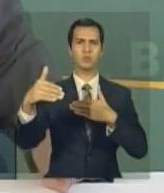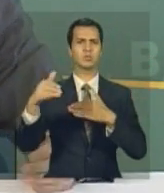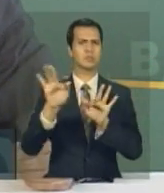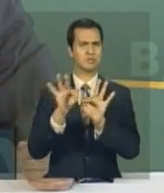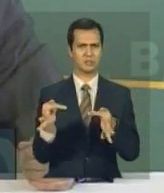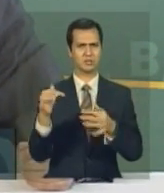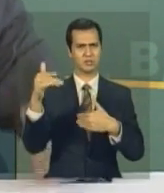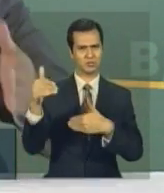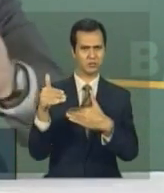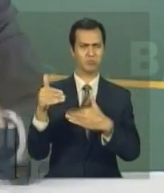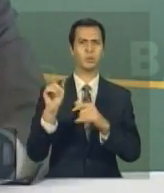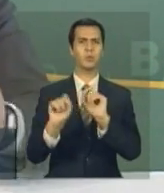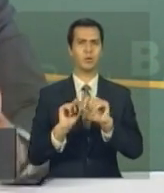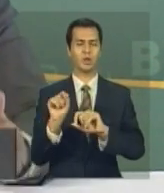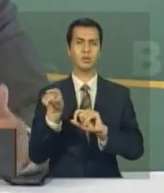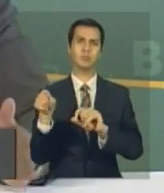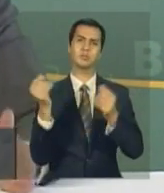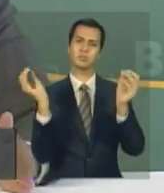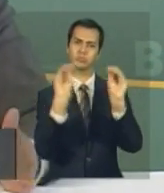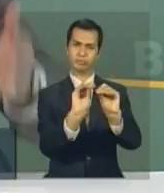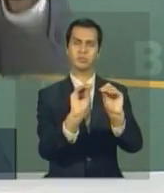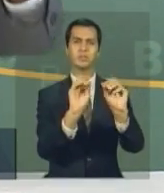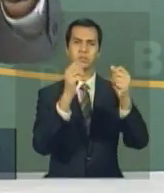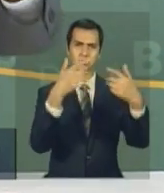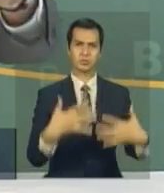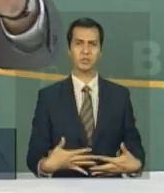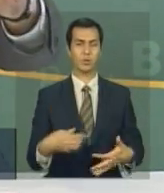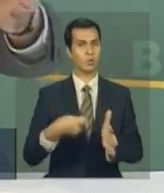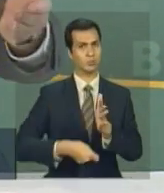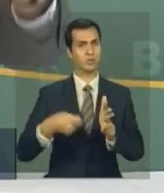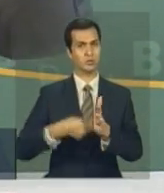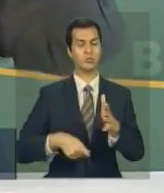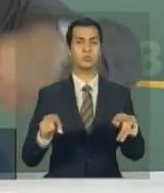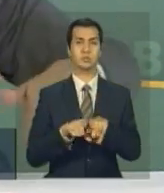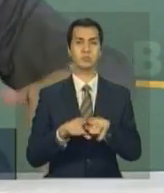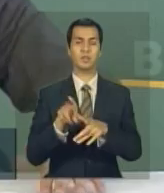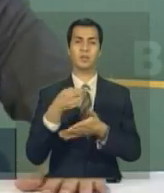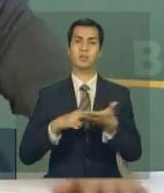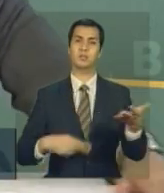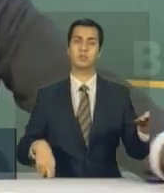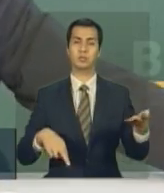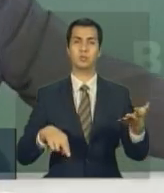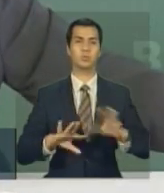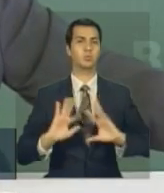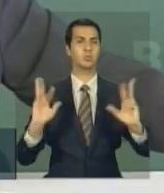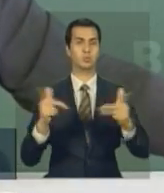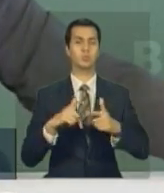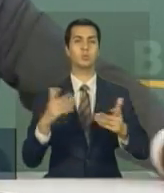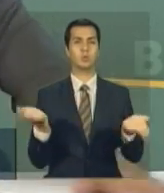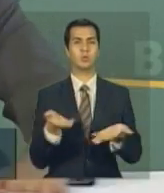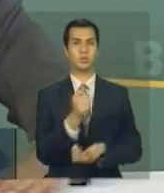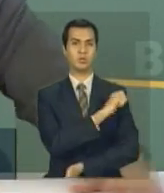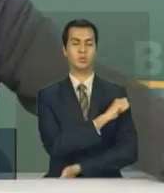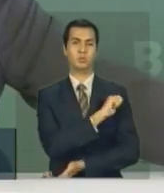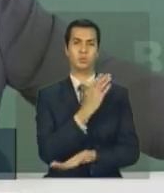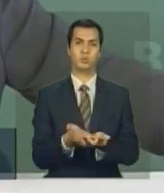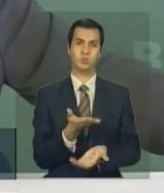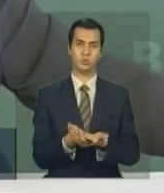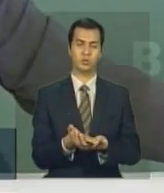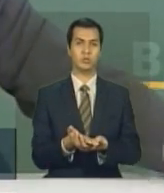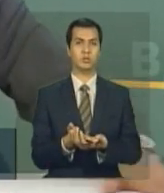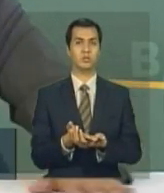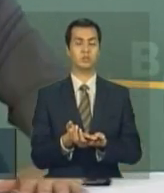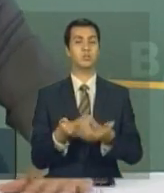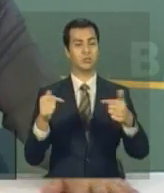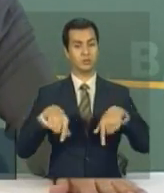relevância daquilo que faz. Isso passa a ser compulsório, inclusive nos relatórios que os estudantes do Ciências Sem Fronteiras vão ter que fazer ao final do